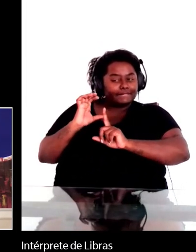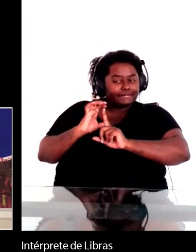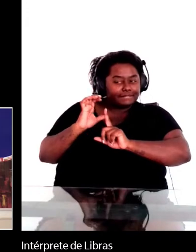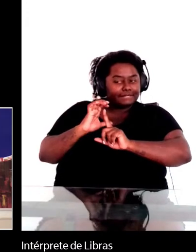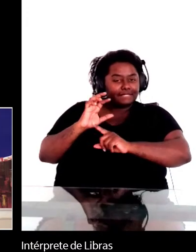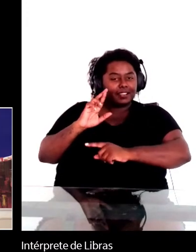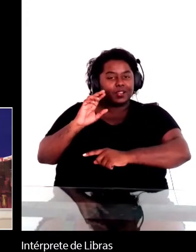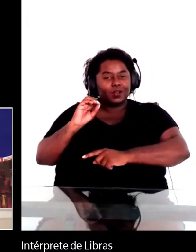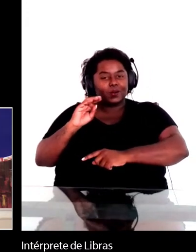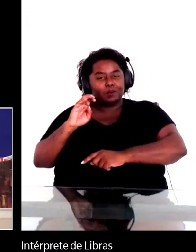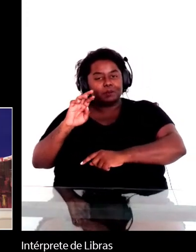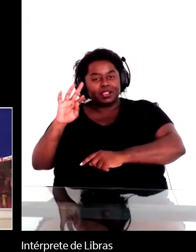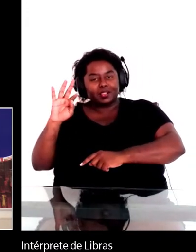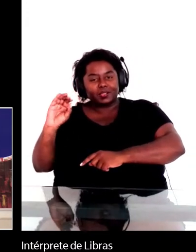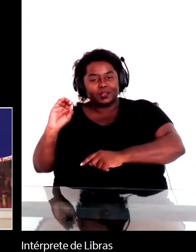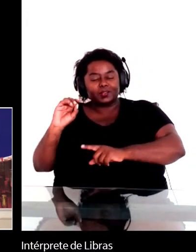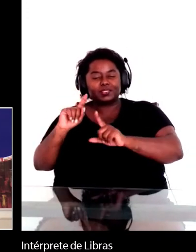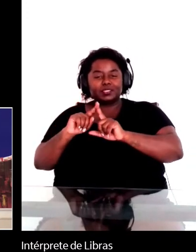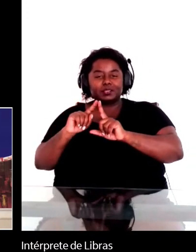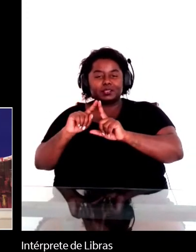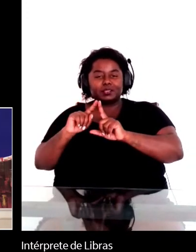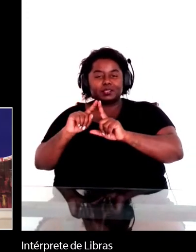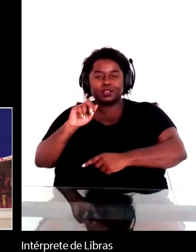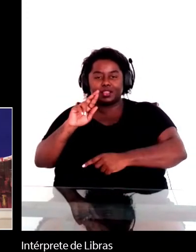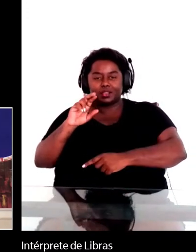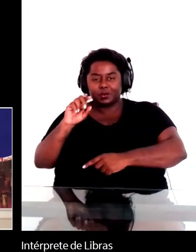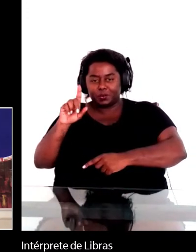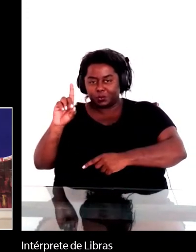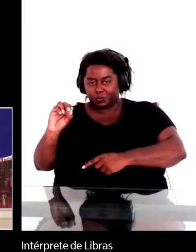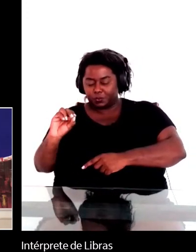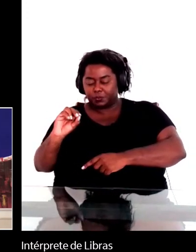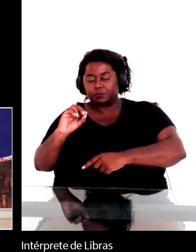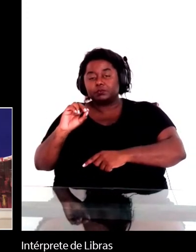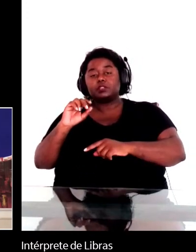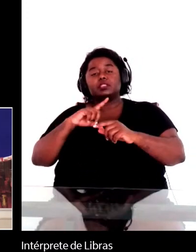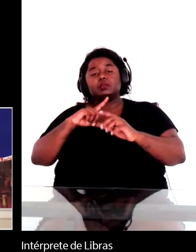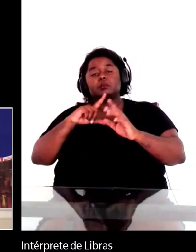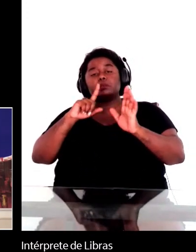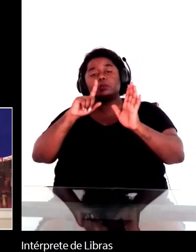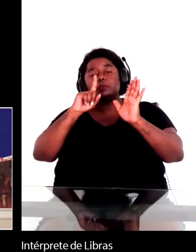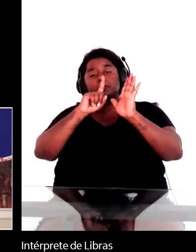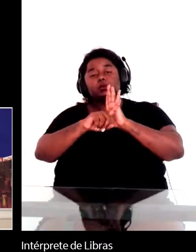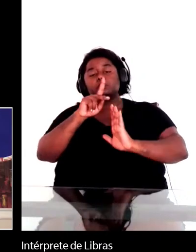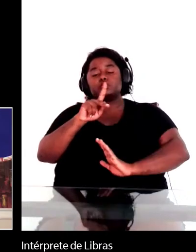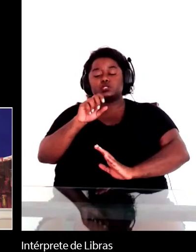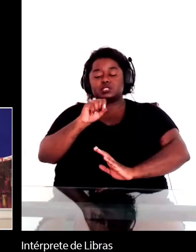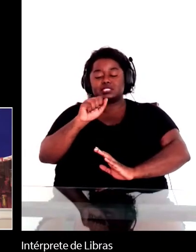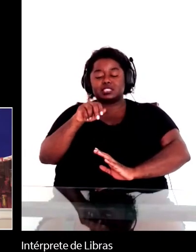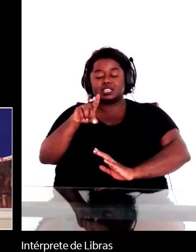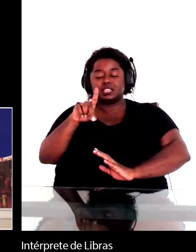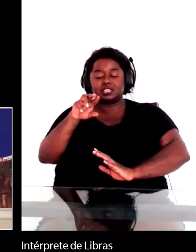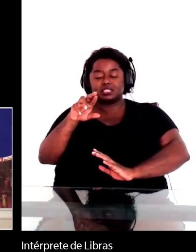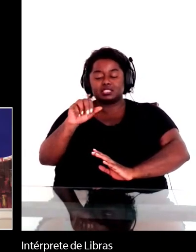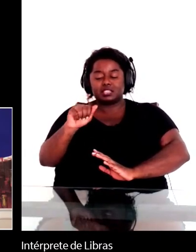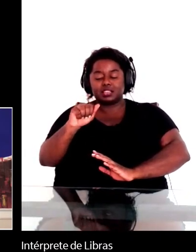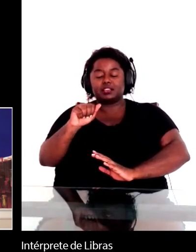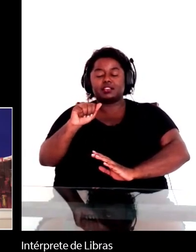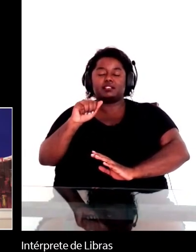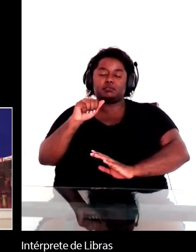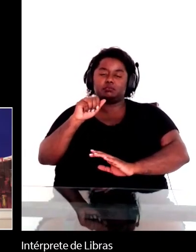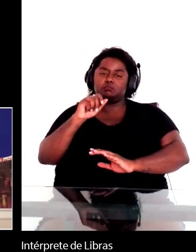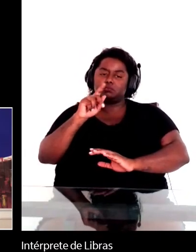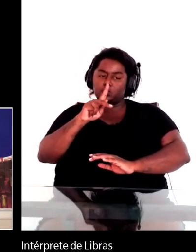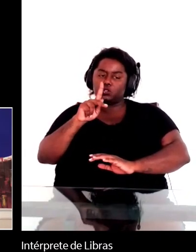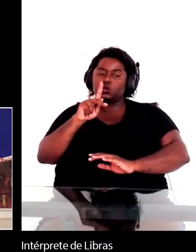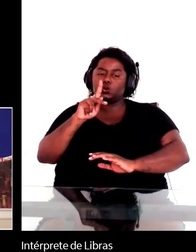agora uma pergunta da professora Sandra Vasconcelos que é professora titular da USP uma das maiores especialistas do mundo